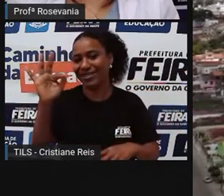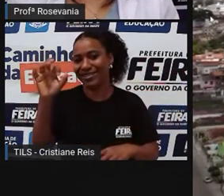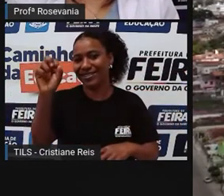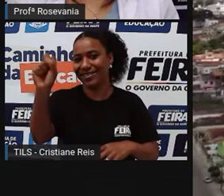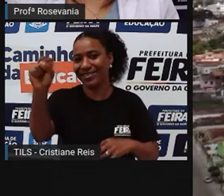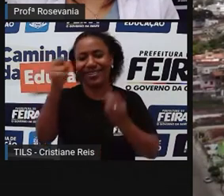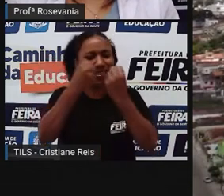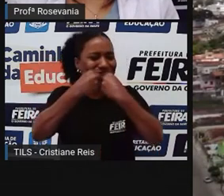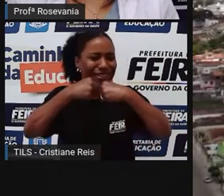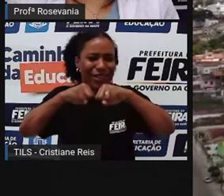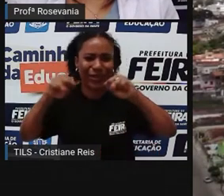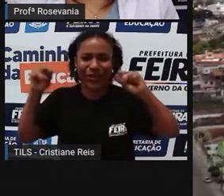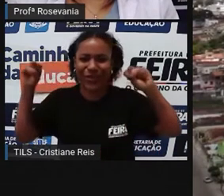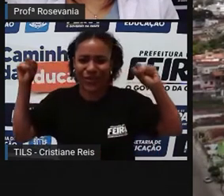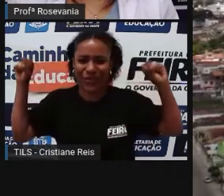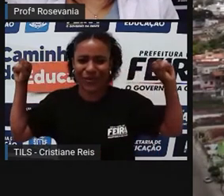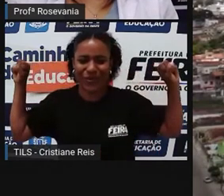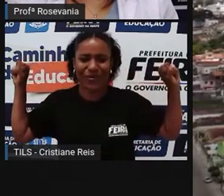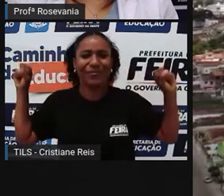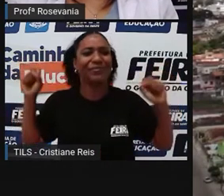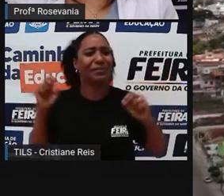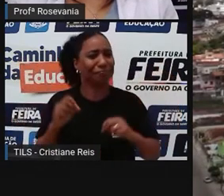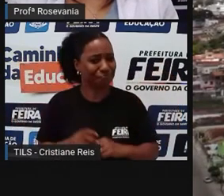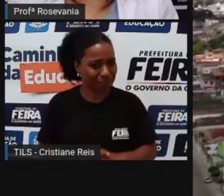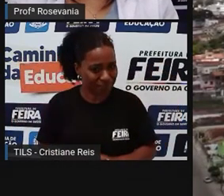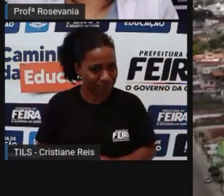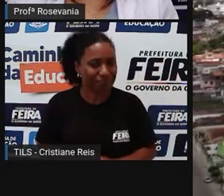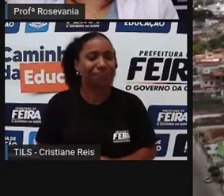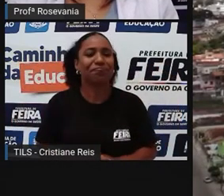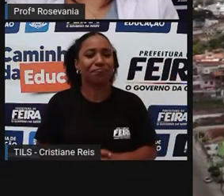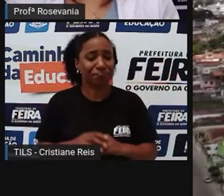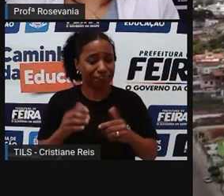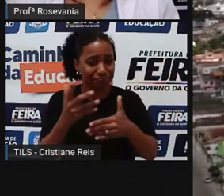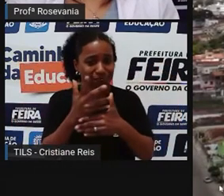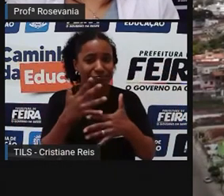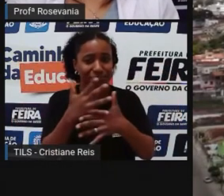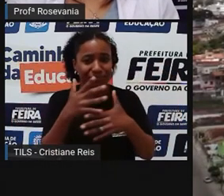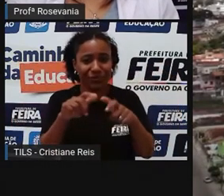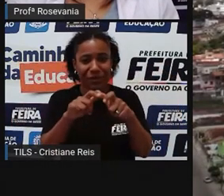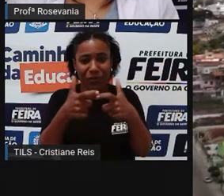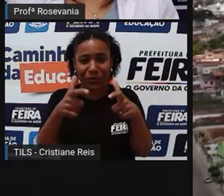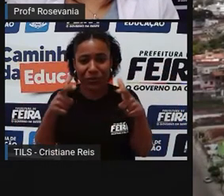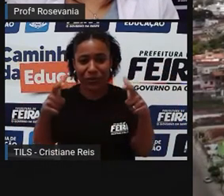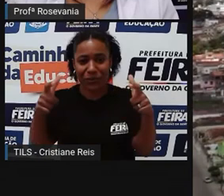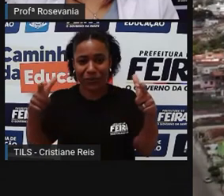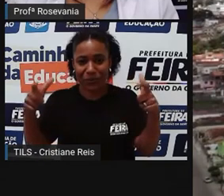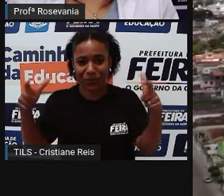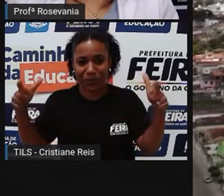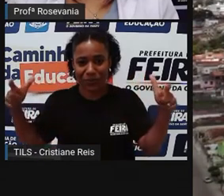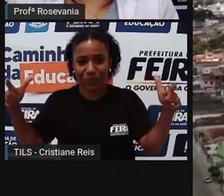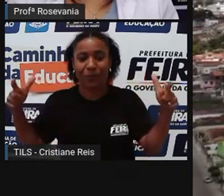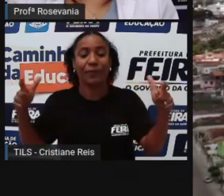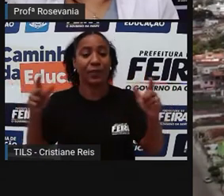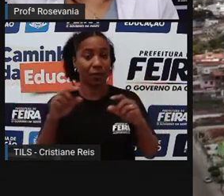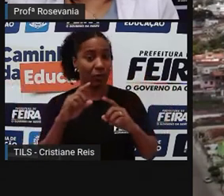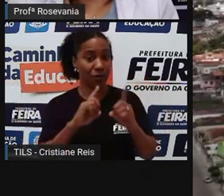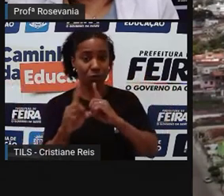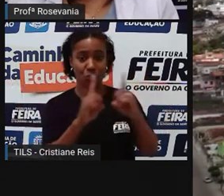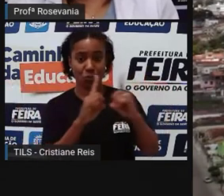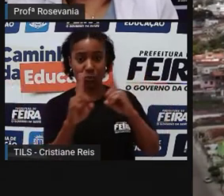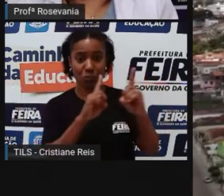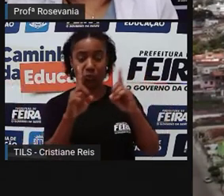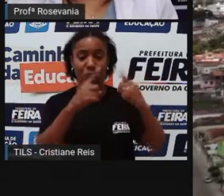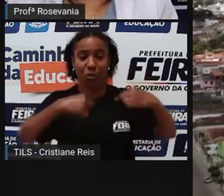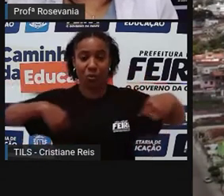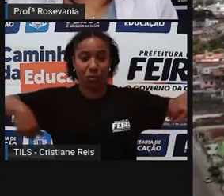cidade aí, só para você perceber, o espaço cada vez mais expandindo, né. Antes a gente ficava muito dentro do anel de contorno da cidade, gente ainda fica